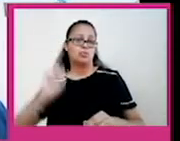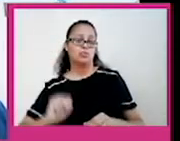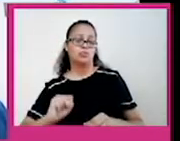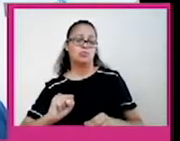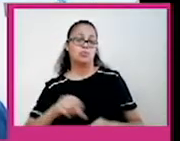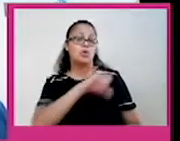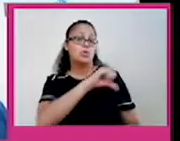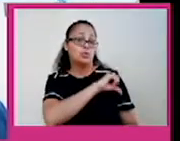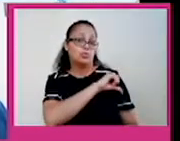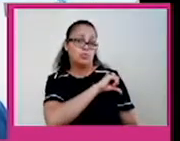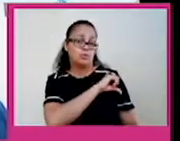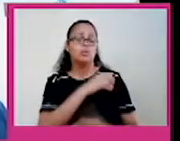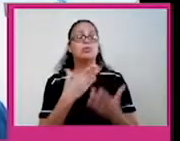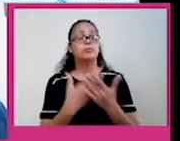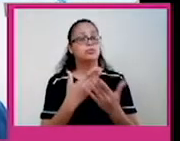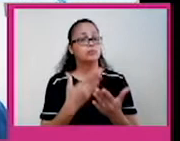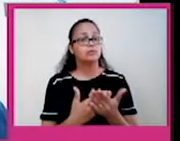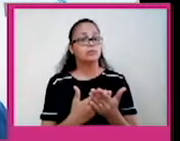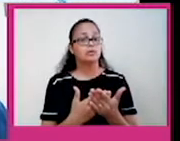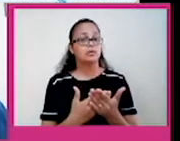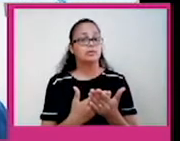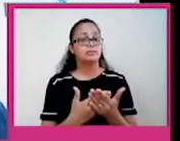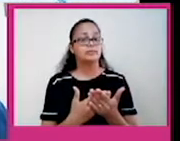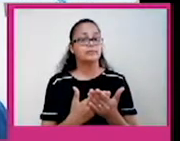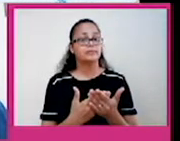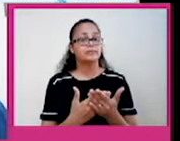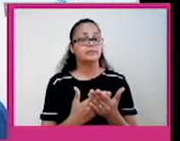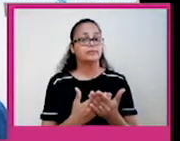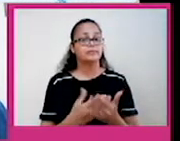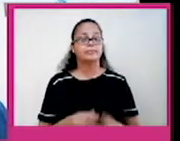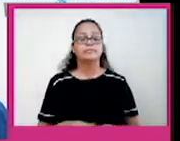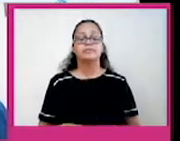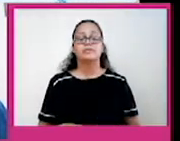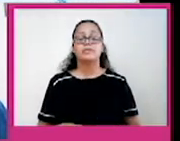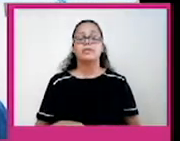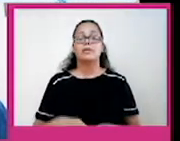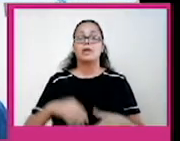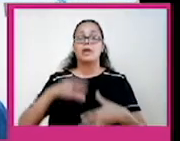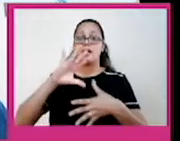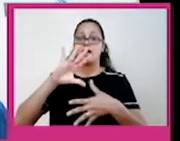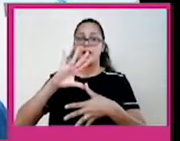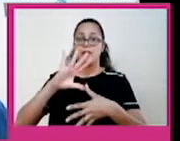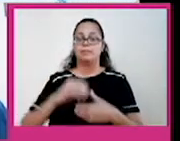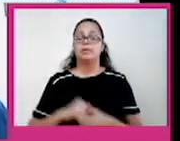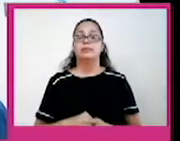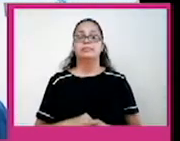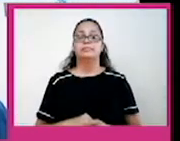No nono ano, vocês vão estudar a América Anglo-Saxônica, vocês vão ver a formação aí